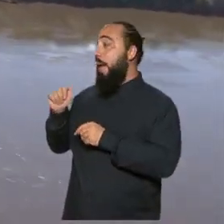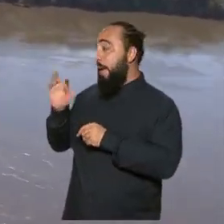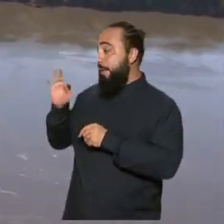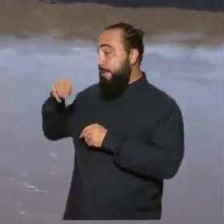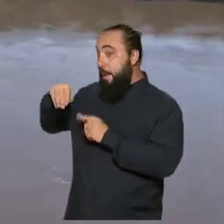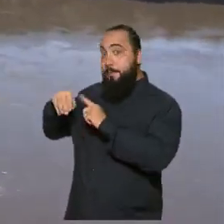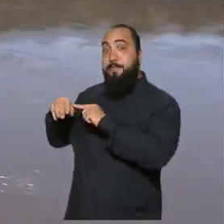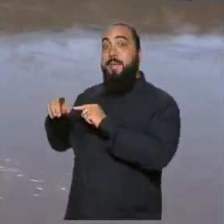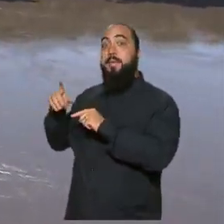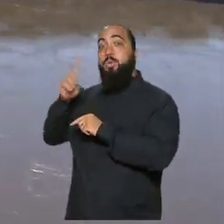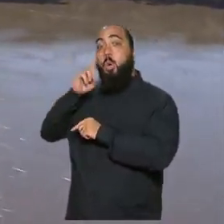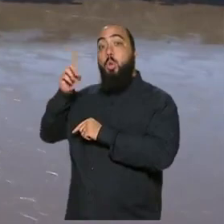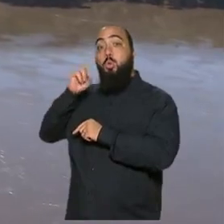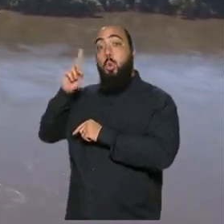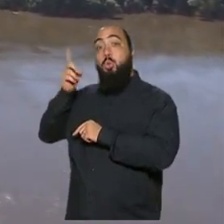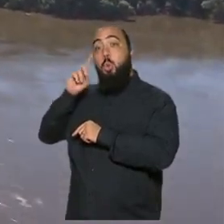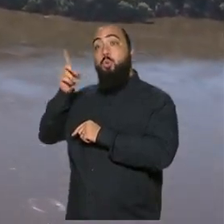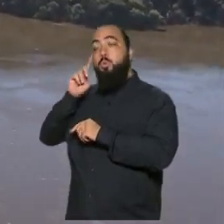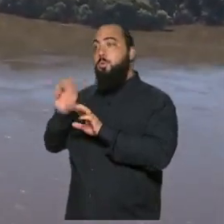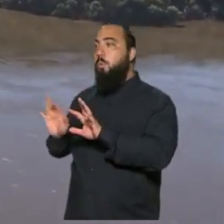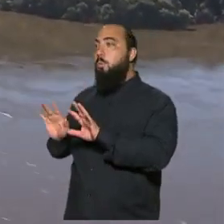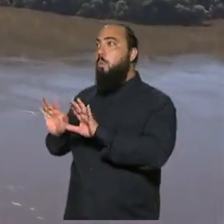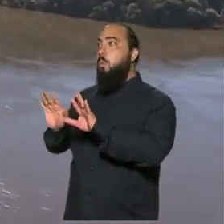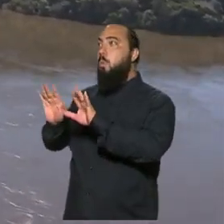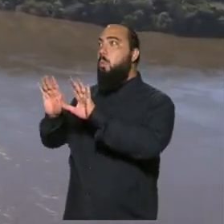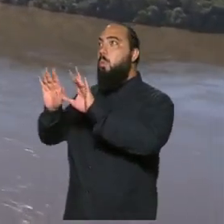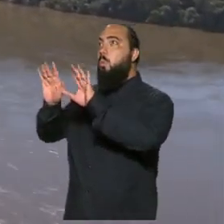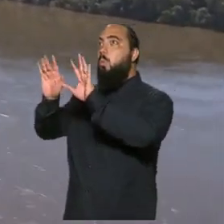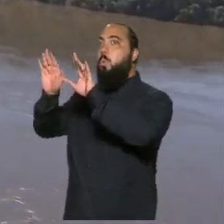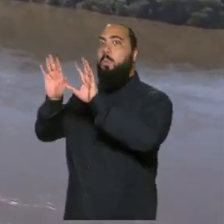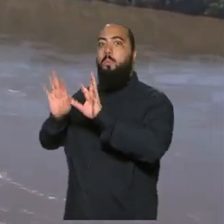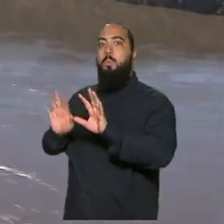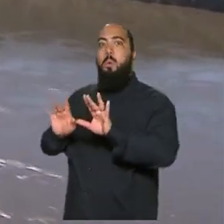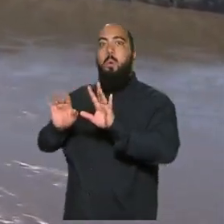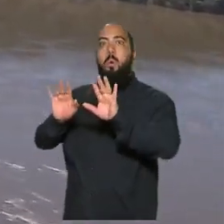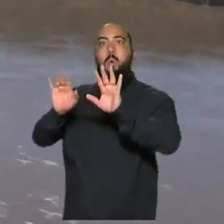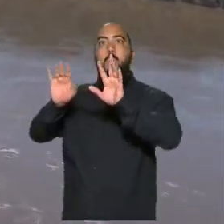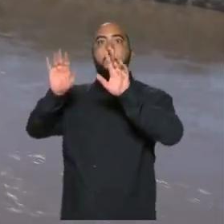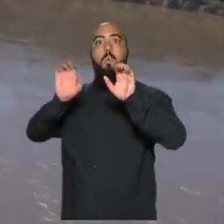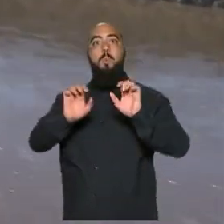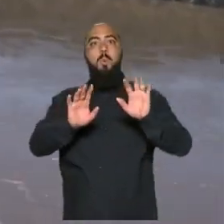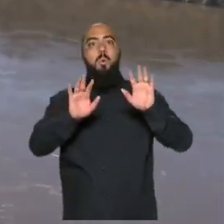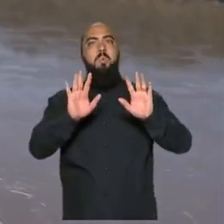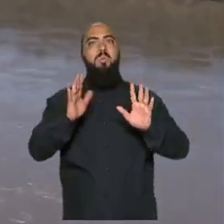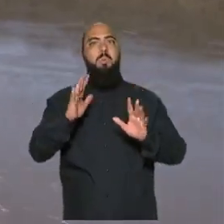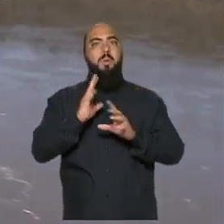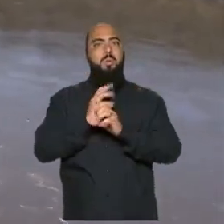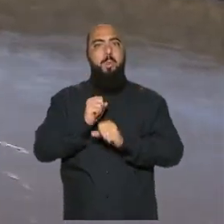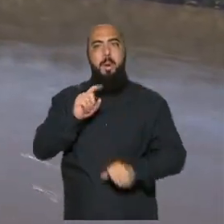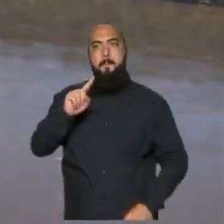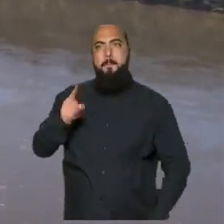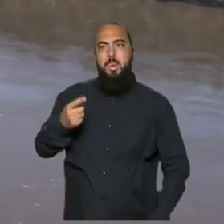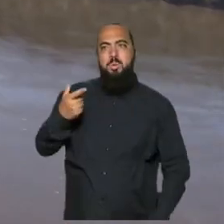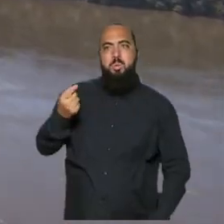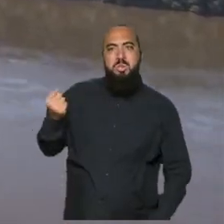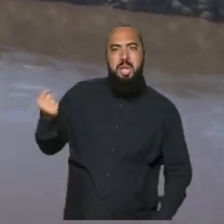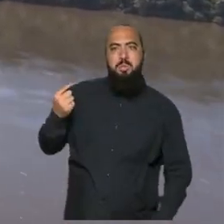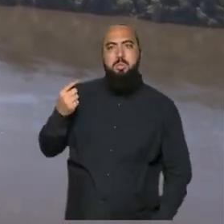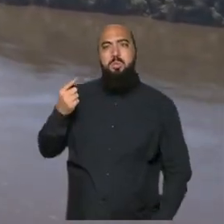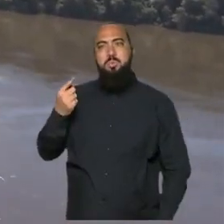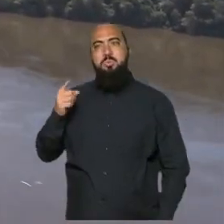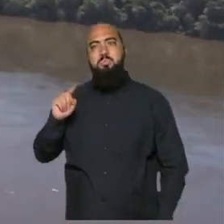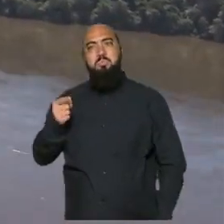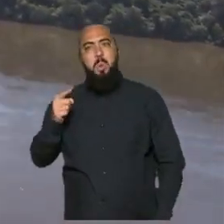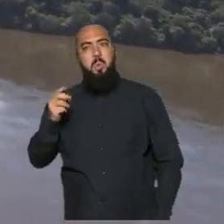a dia evaporando 3, 4 milímetros por ano, que dá uns 1.200, 1.500 milímetros